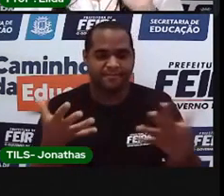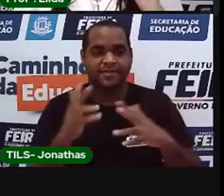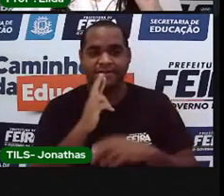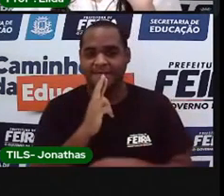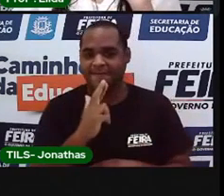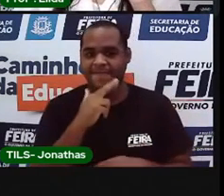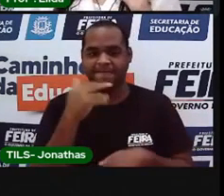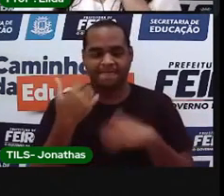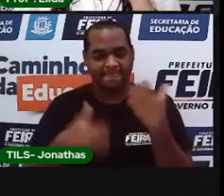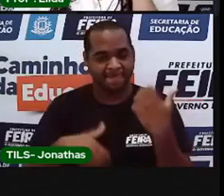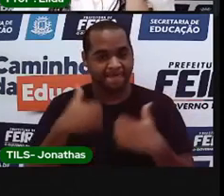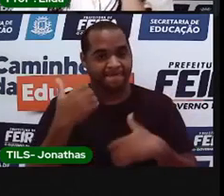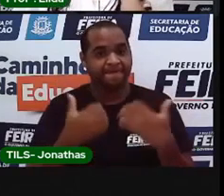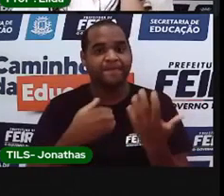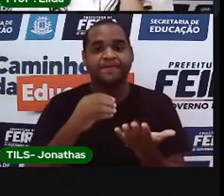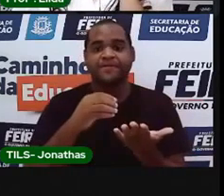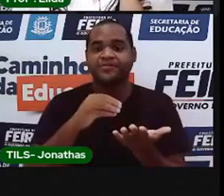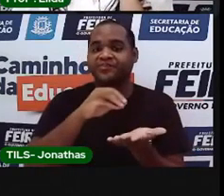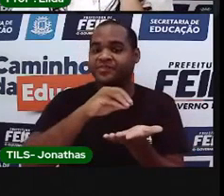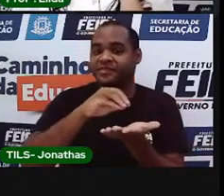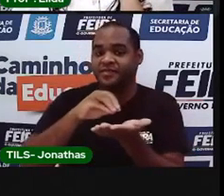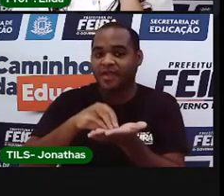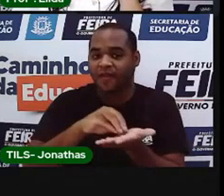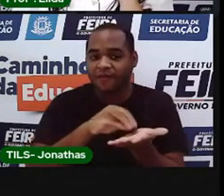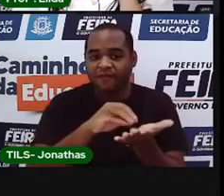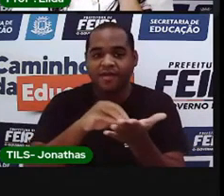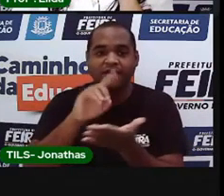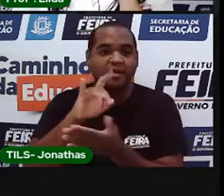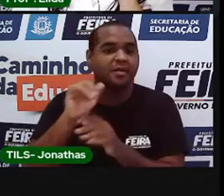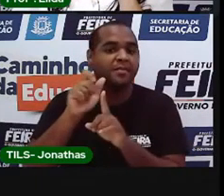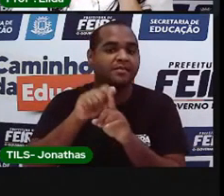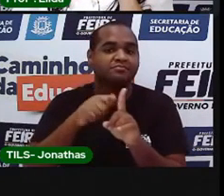mim. Falta quantos dias para esse mês acabar?